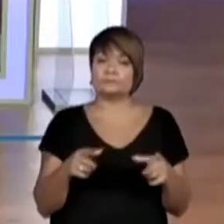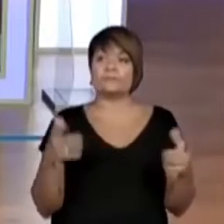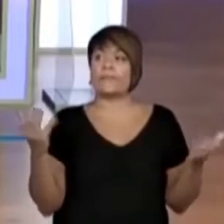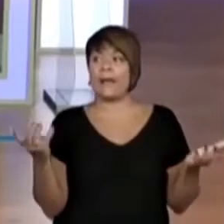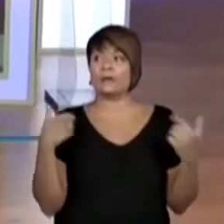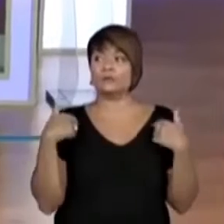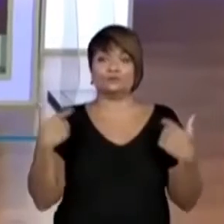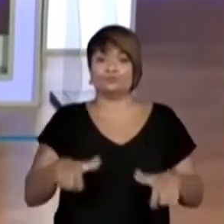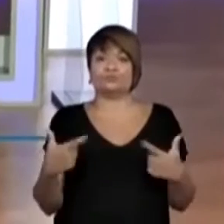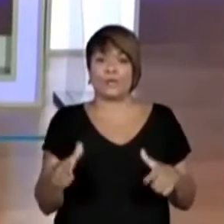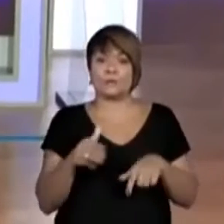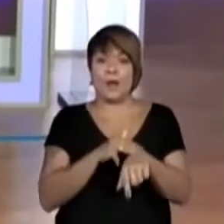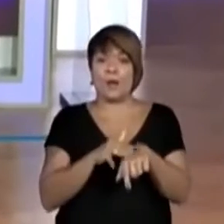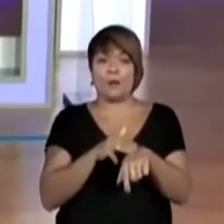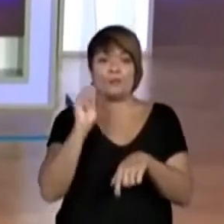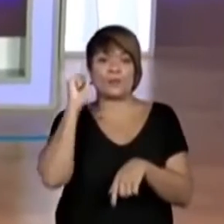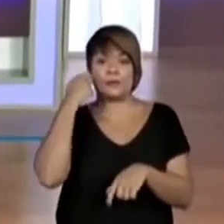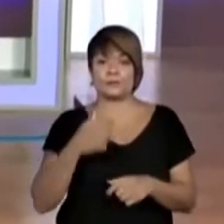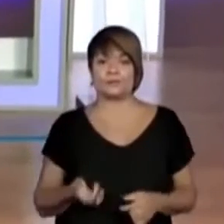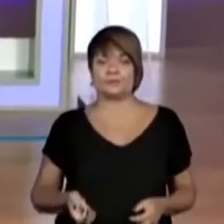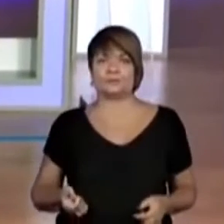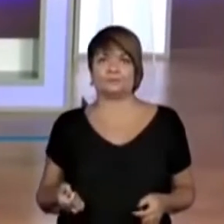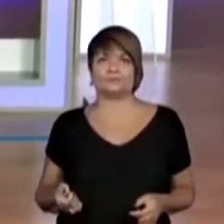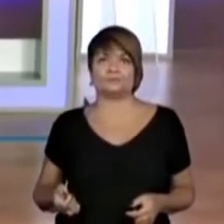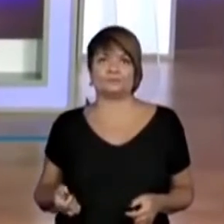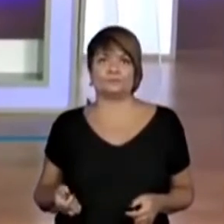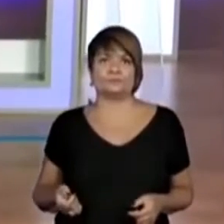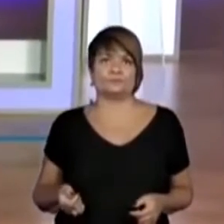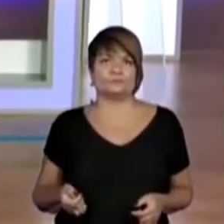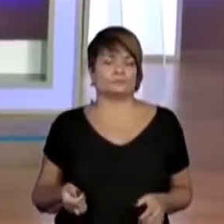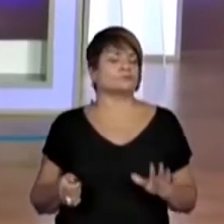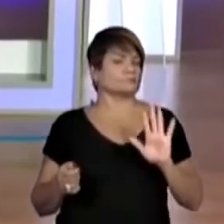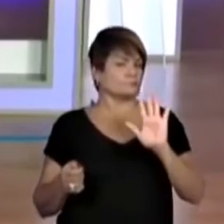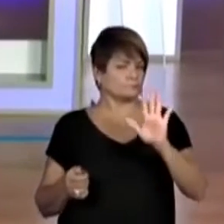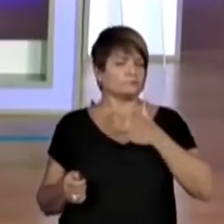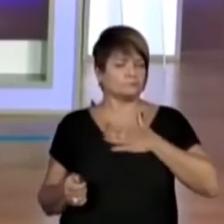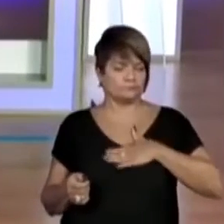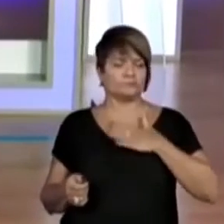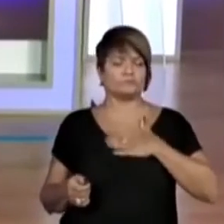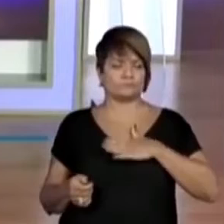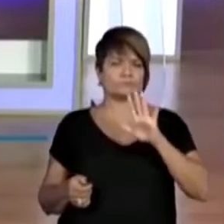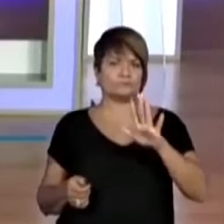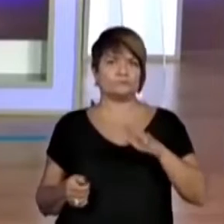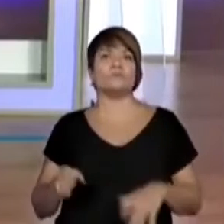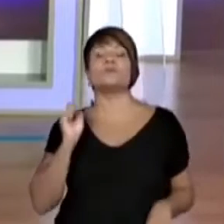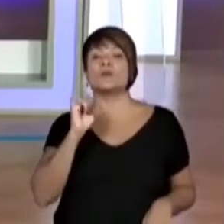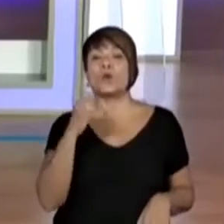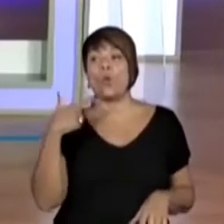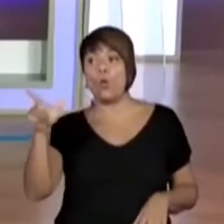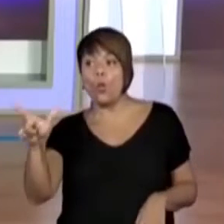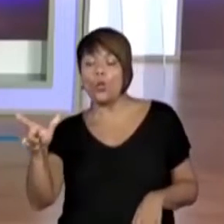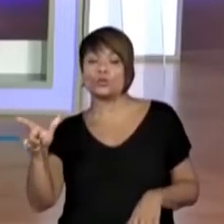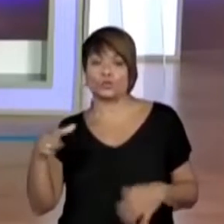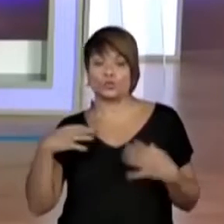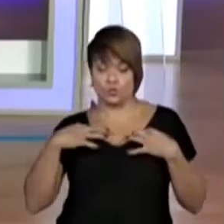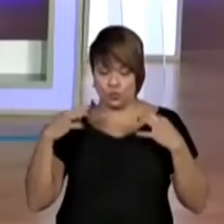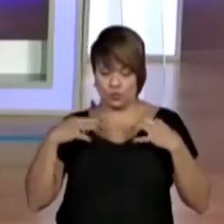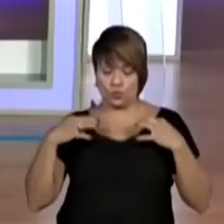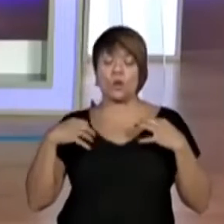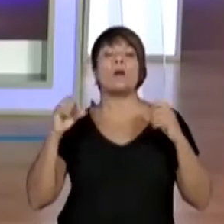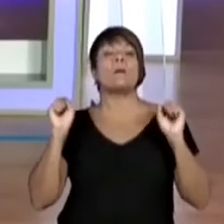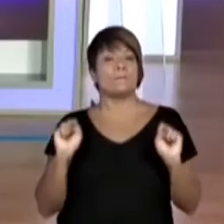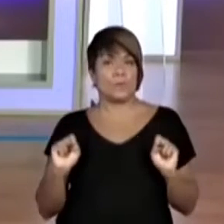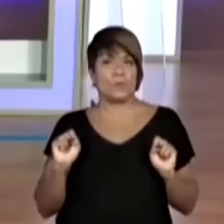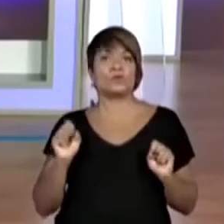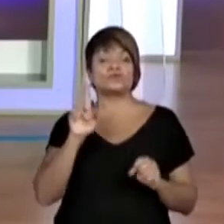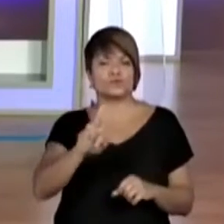não tenho o tecido marrom ou preto. Não vai deixar de fazer por causa disso. Se você tiver um outro tecido e quiser utilizar também,